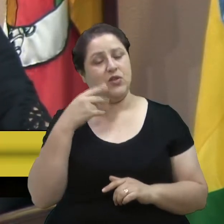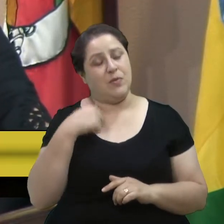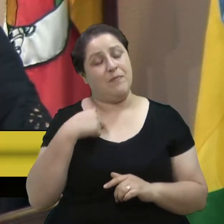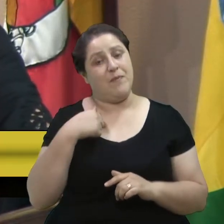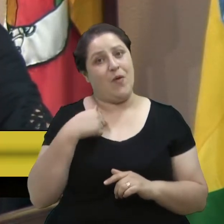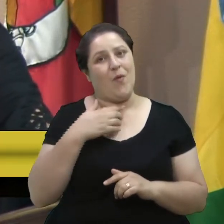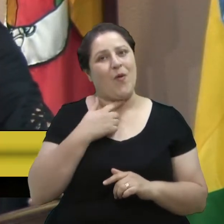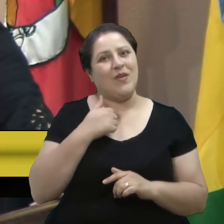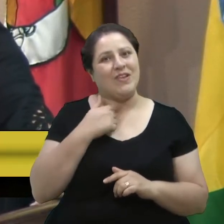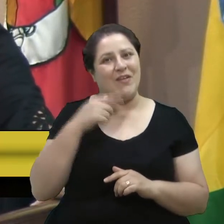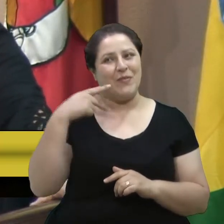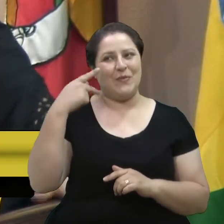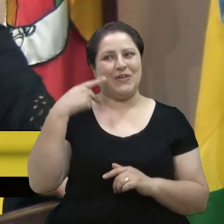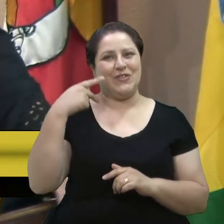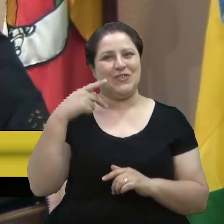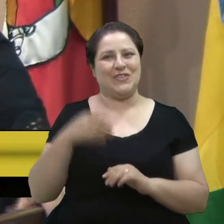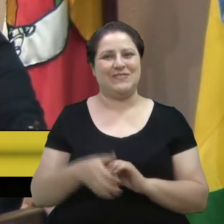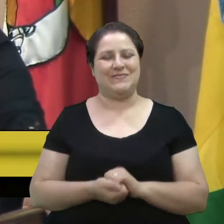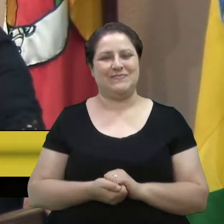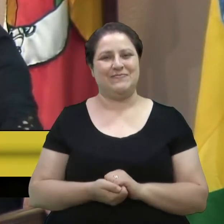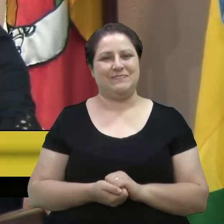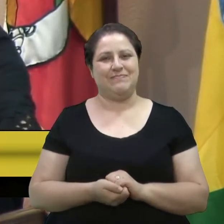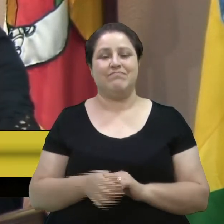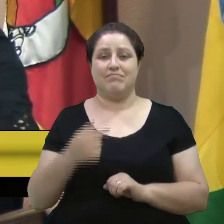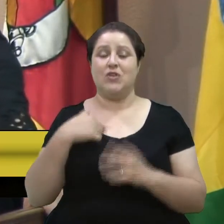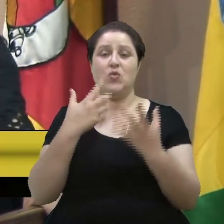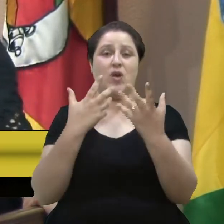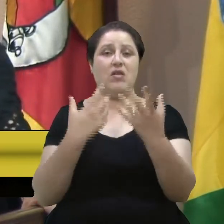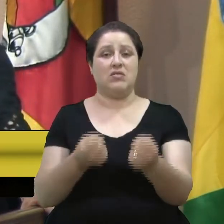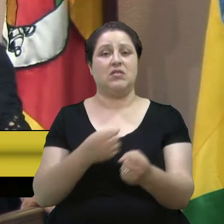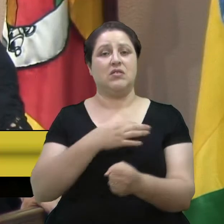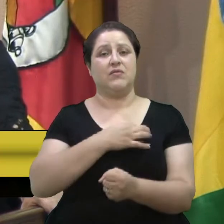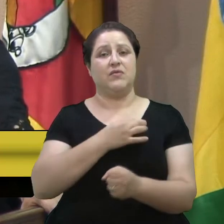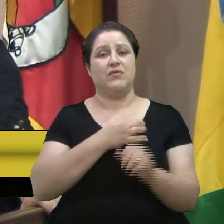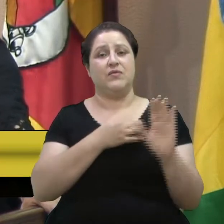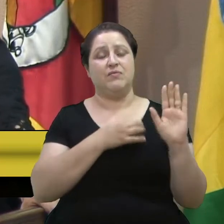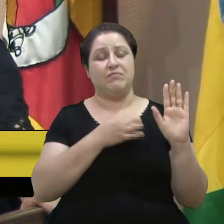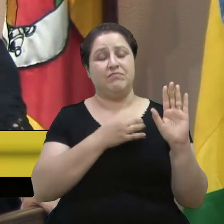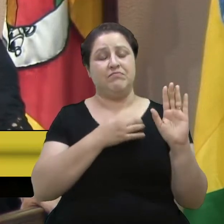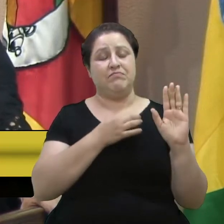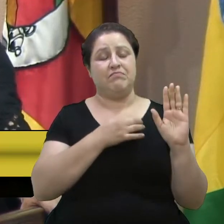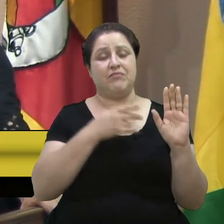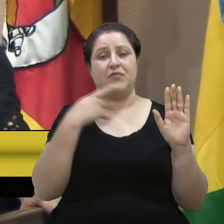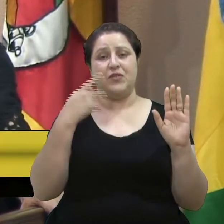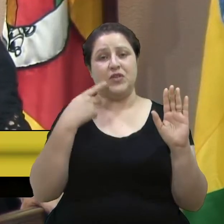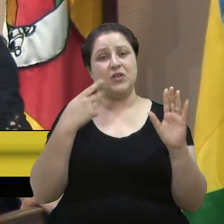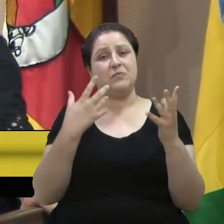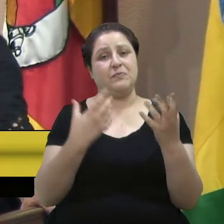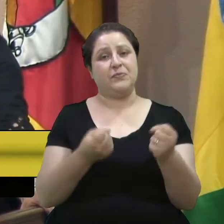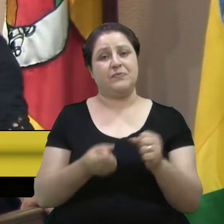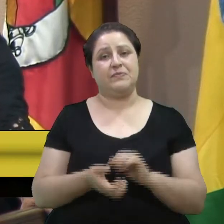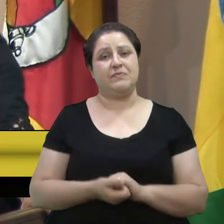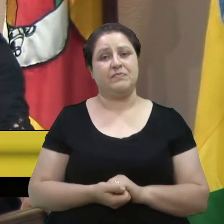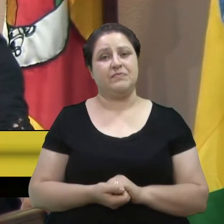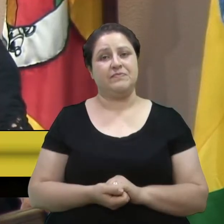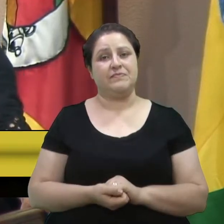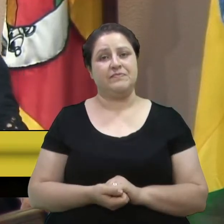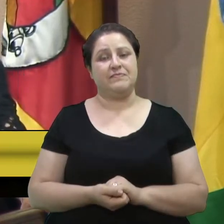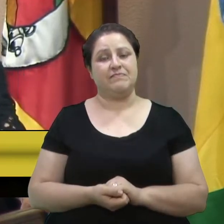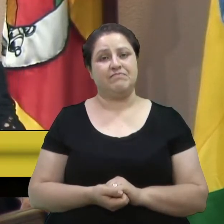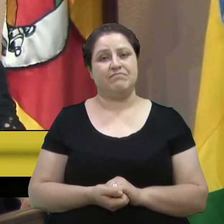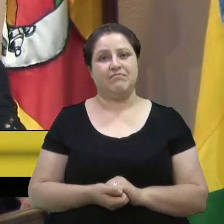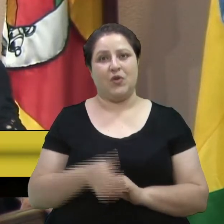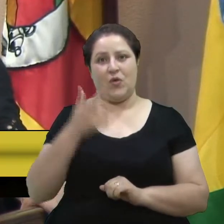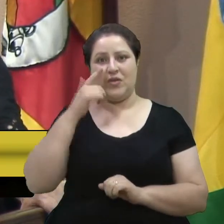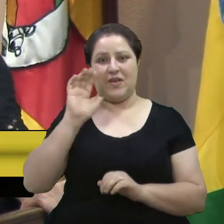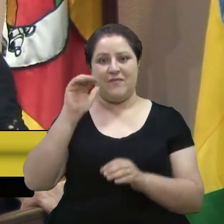E aí eu concorri. Eu concorri e eu fiz 1